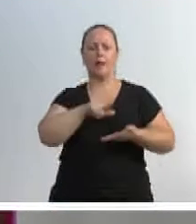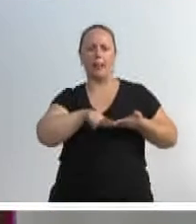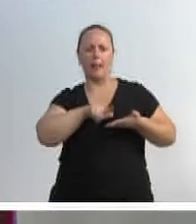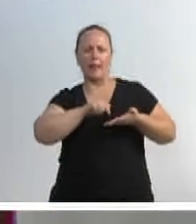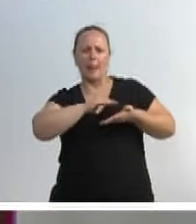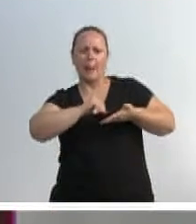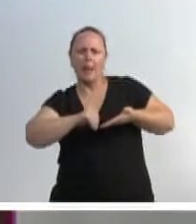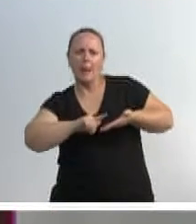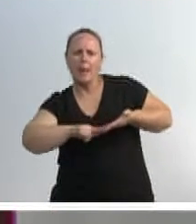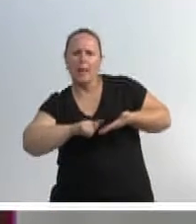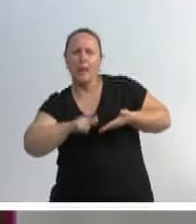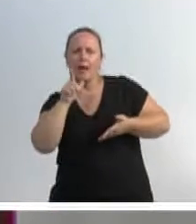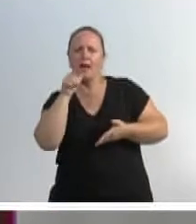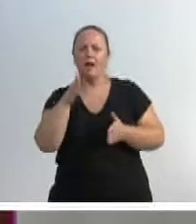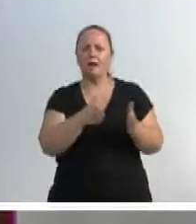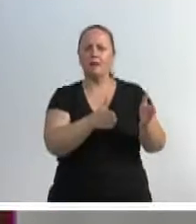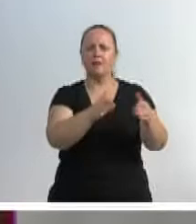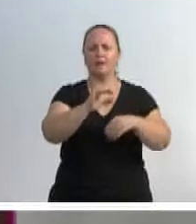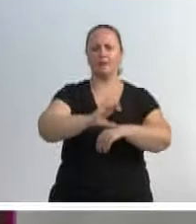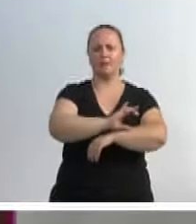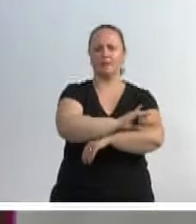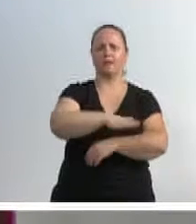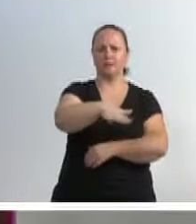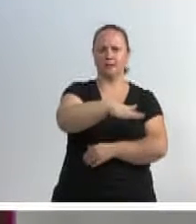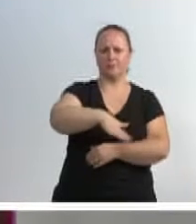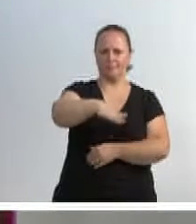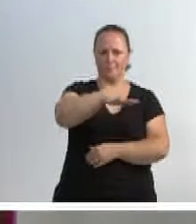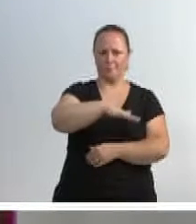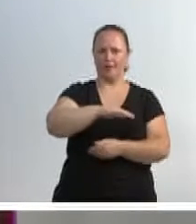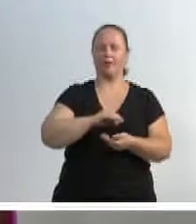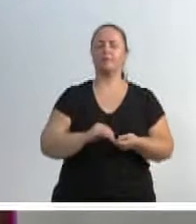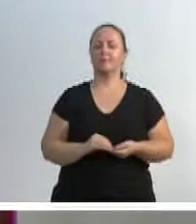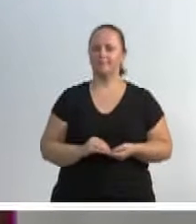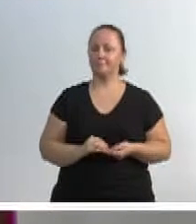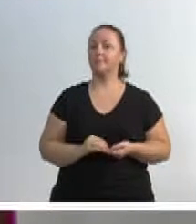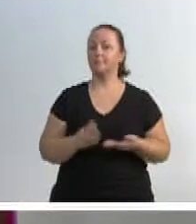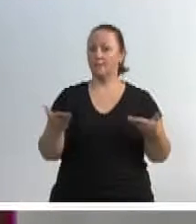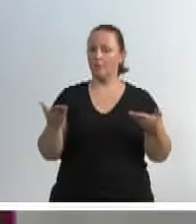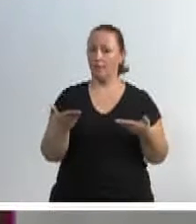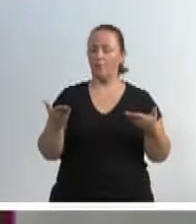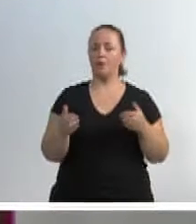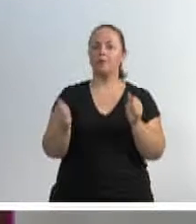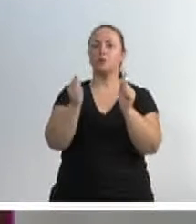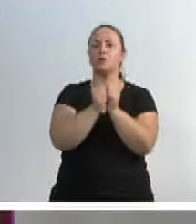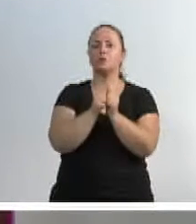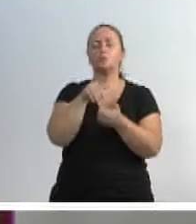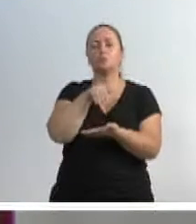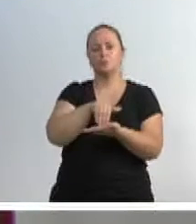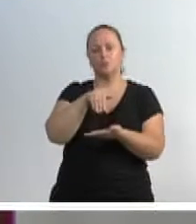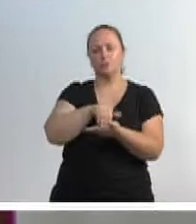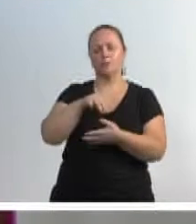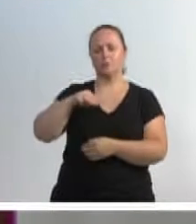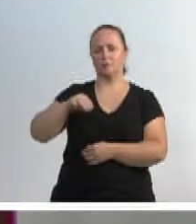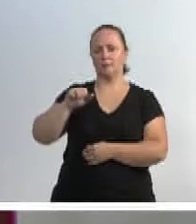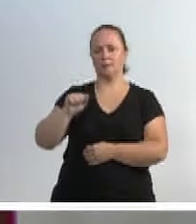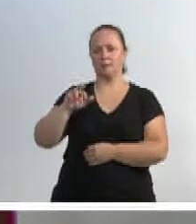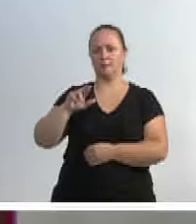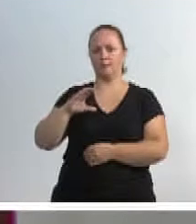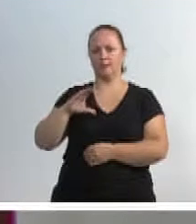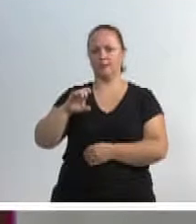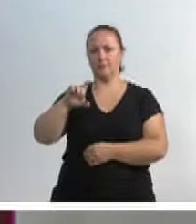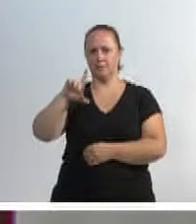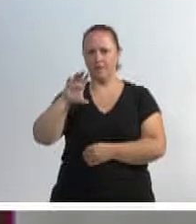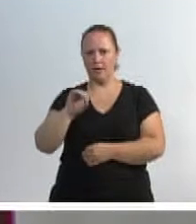em Topapo, nós estamos já em conjunto com o secretário, Marcelo Schrupp, no sentido de que possamos